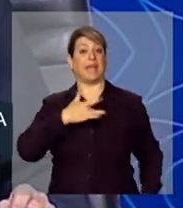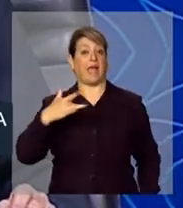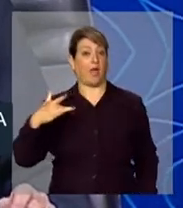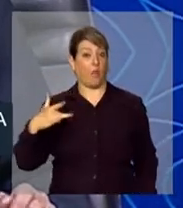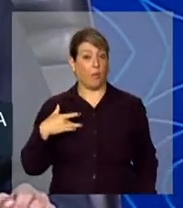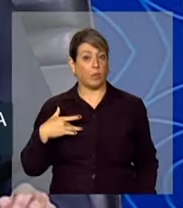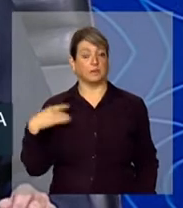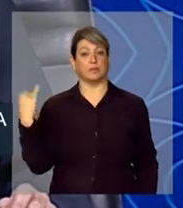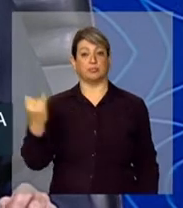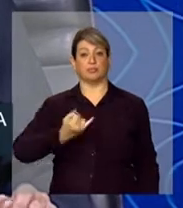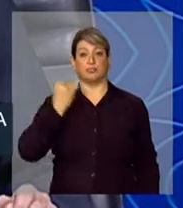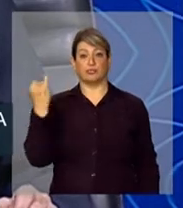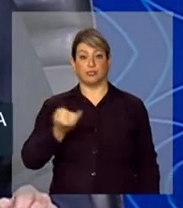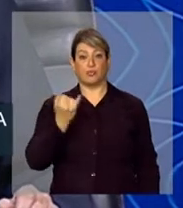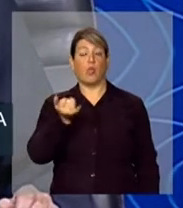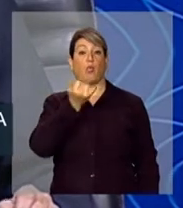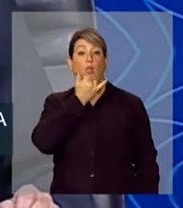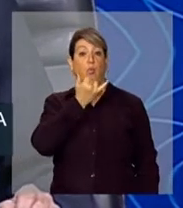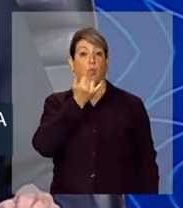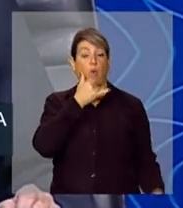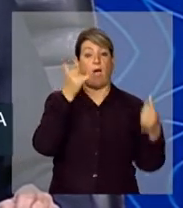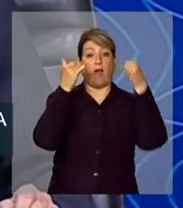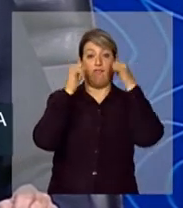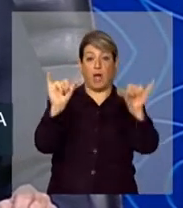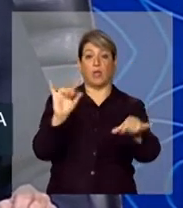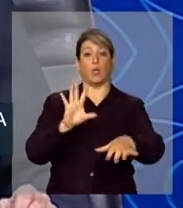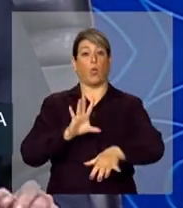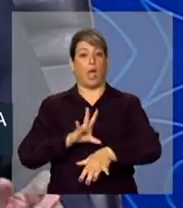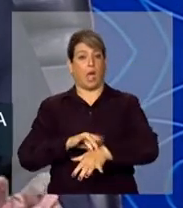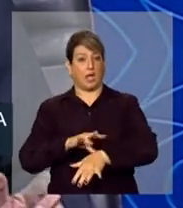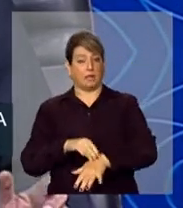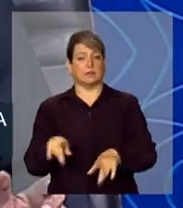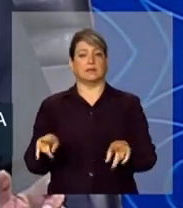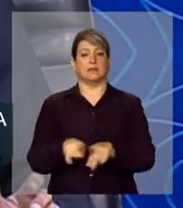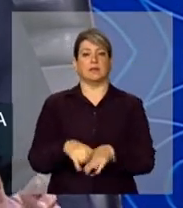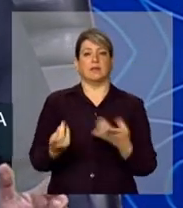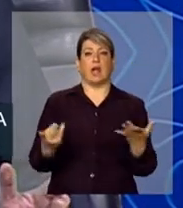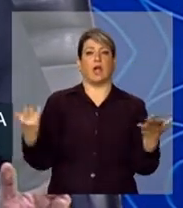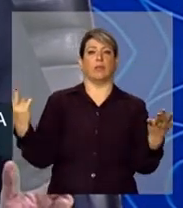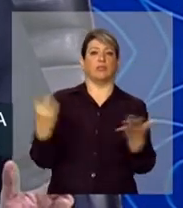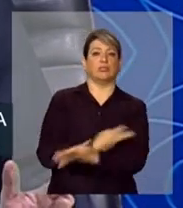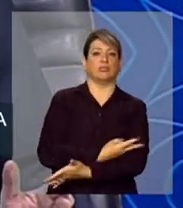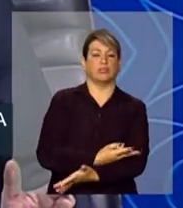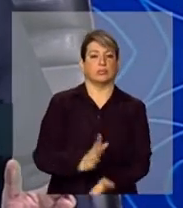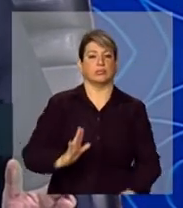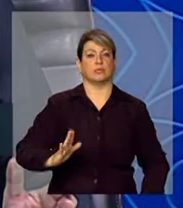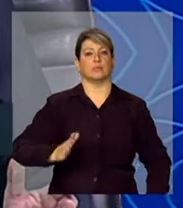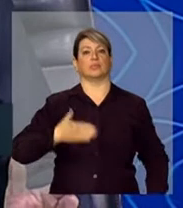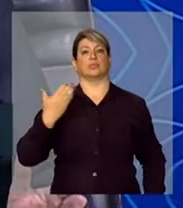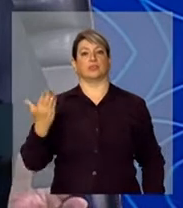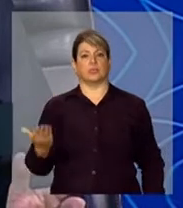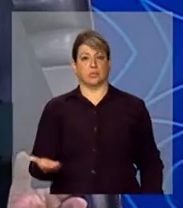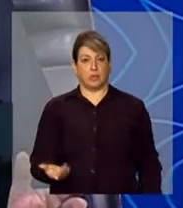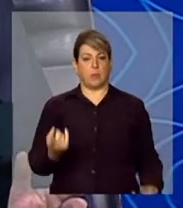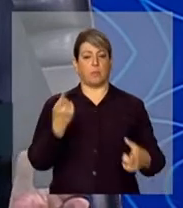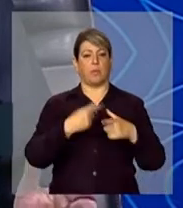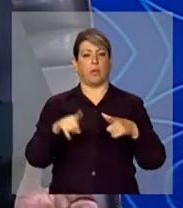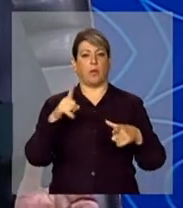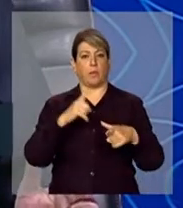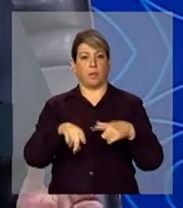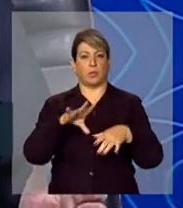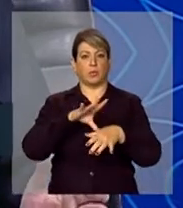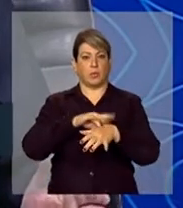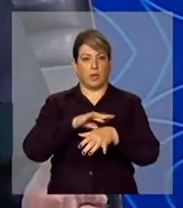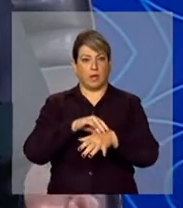e também da prevenção de acidentes súbitos por conta do